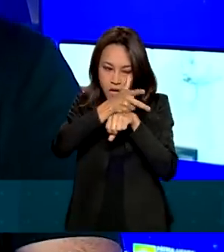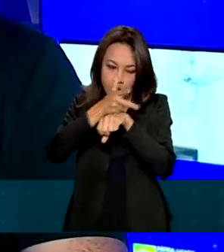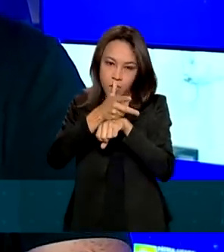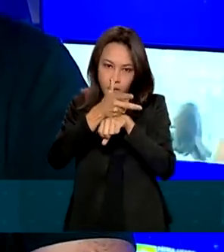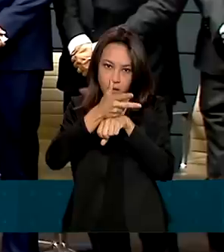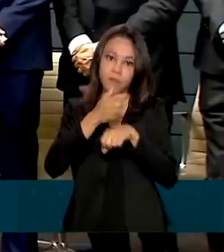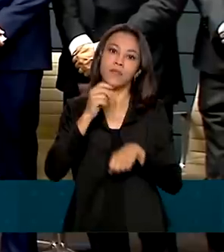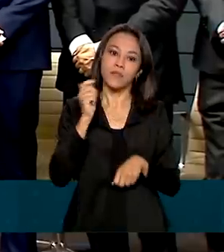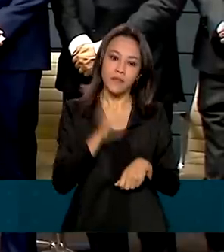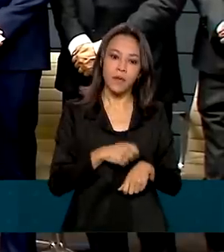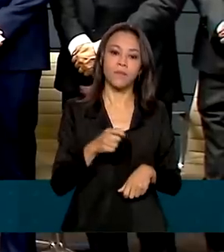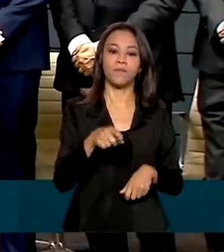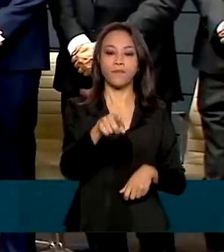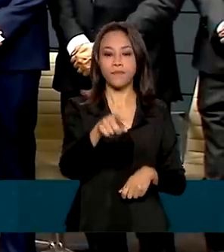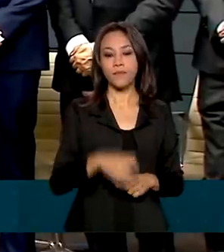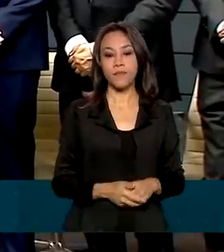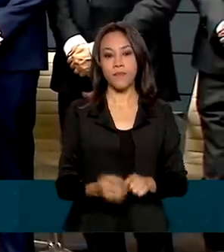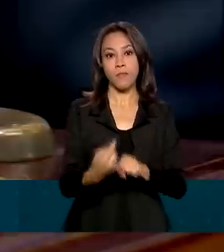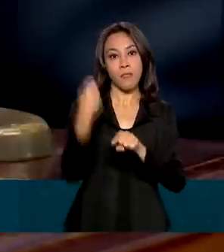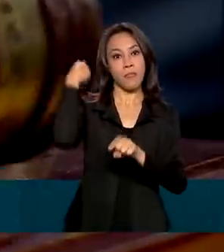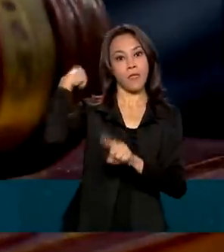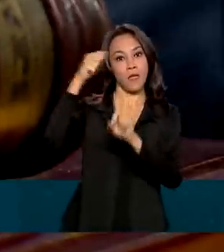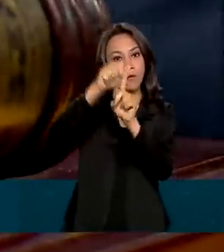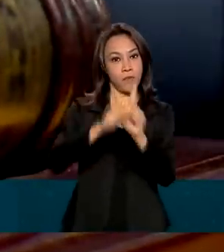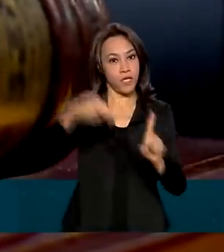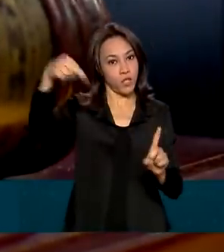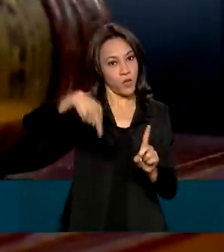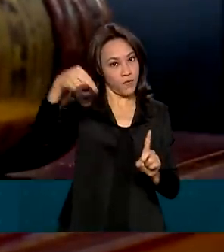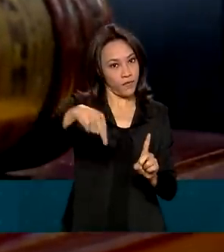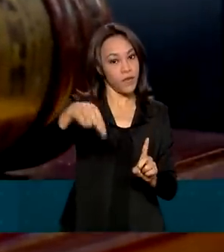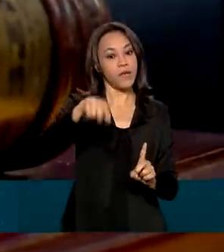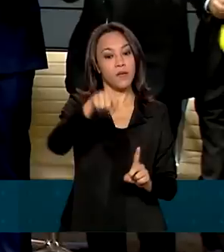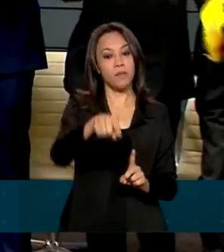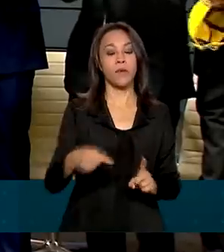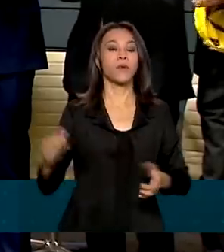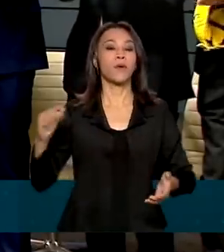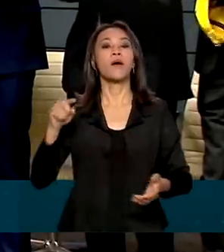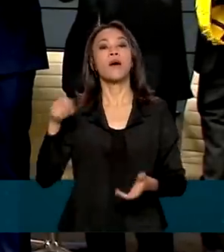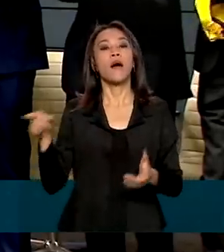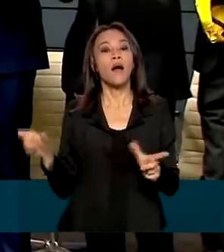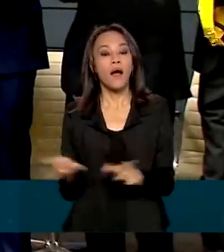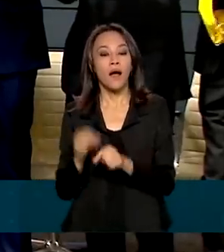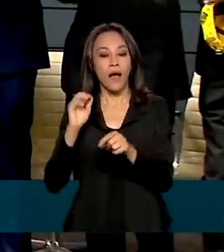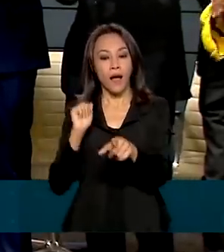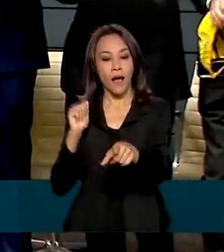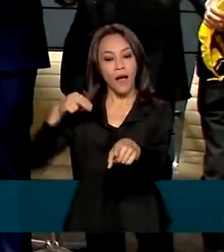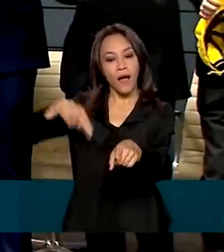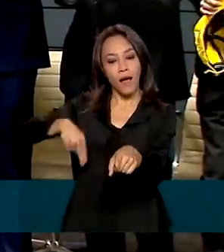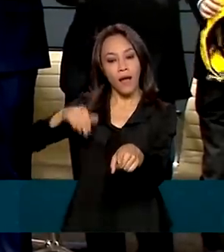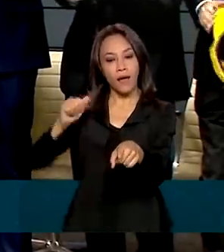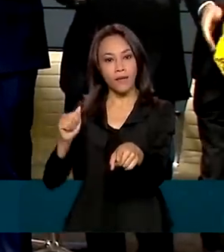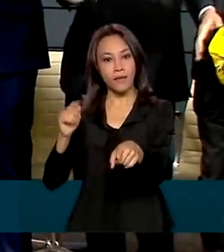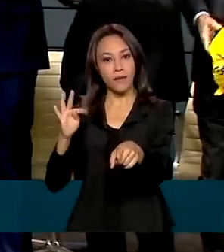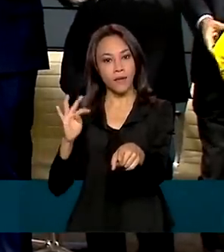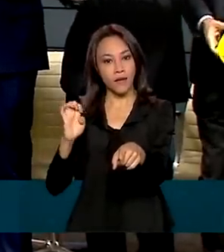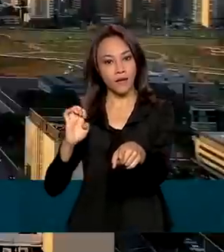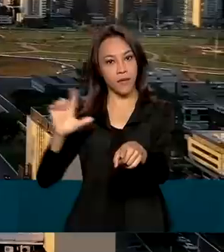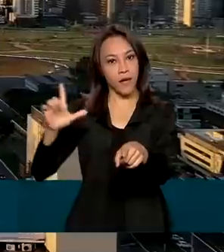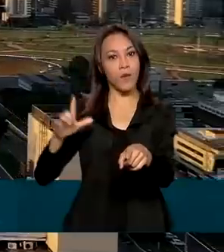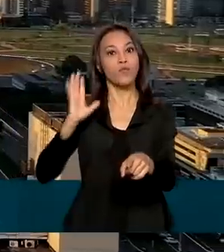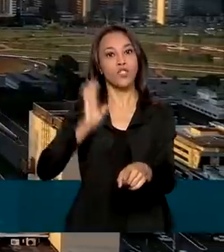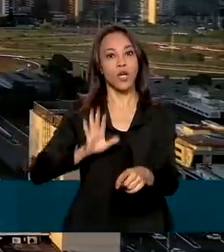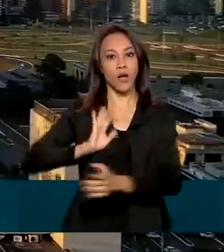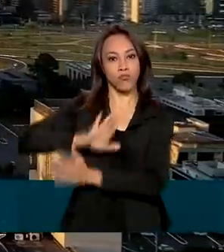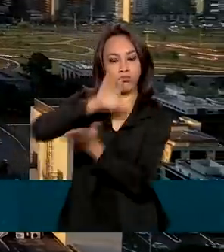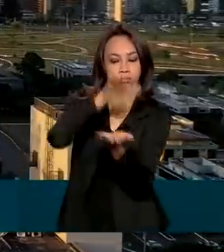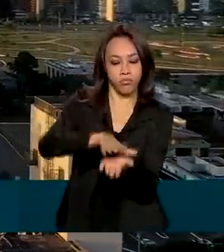na sua tela. No início de novembro, a Agência Nacional de Telecomunicações, a Anatel, realizou o leilão dos lotes das